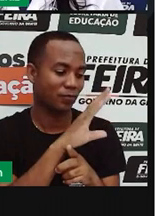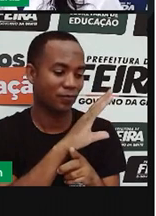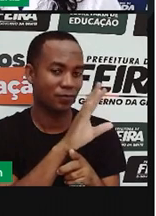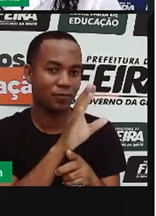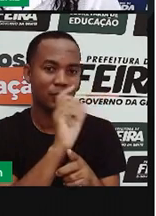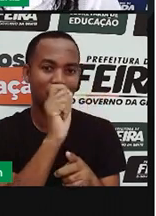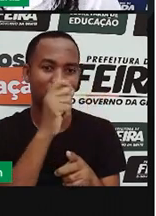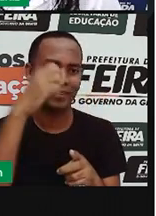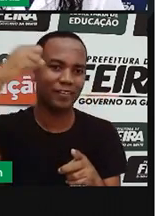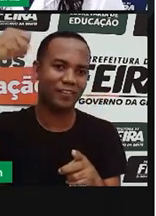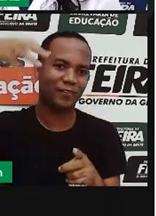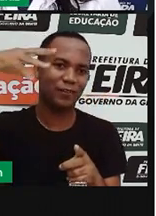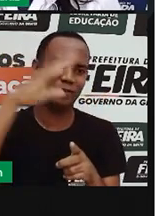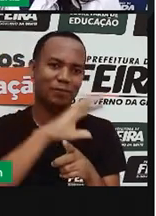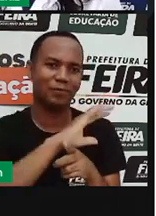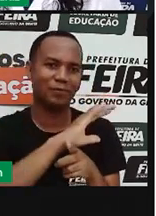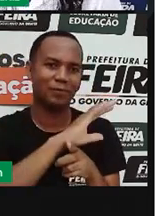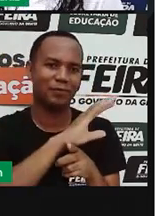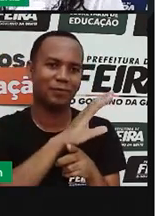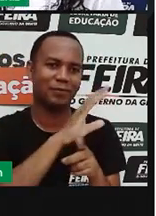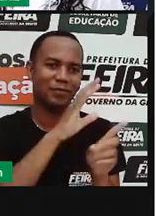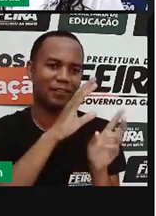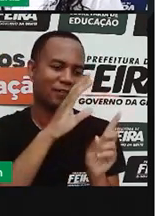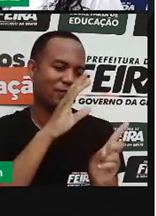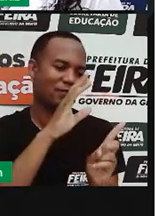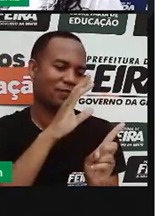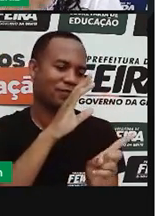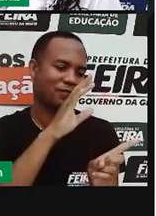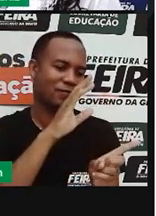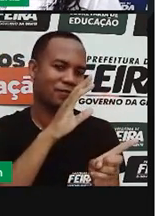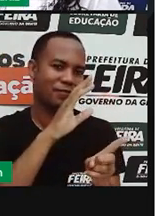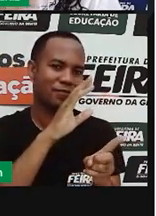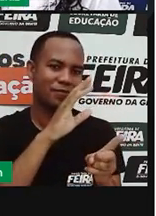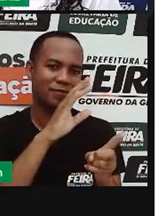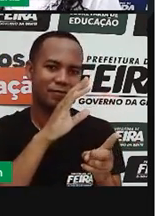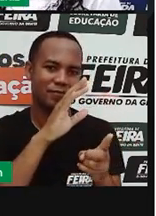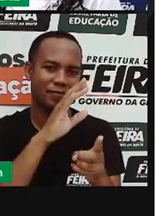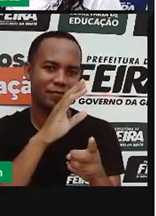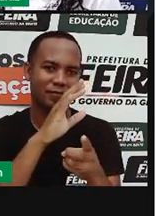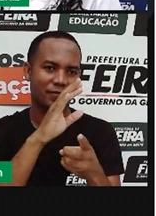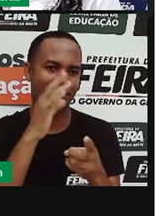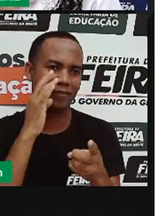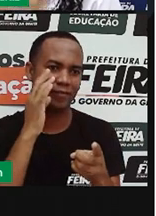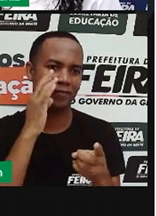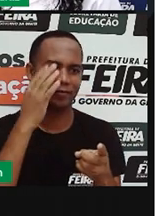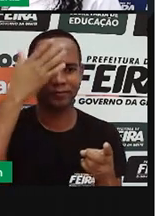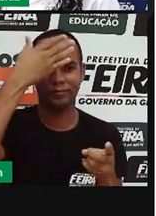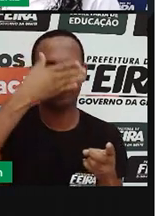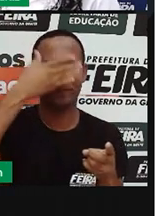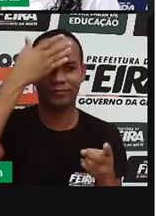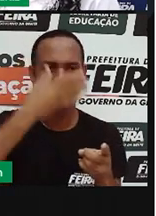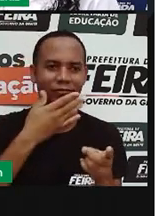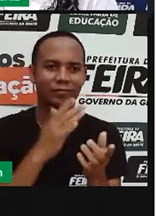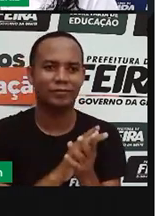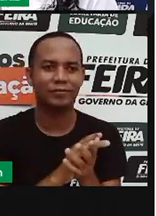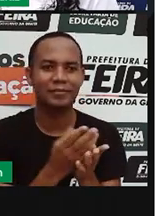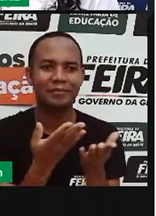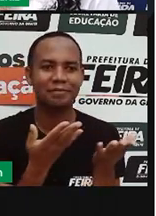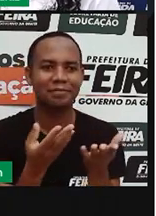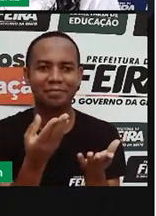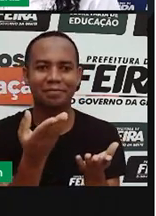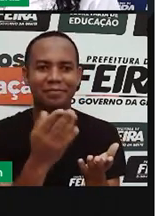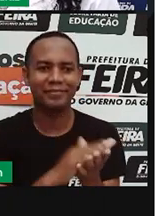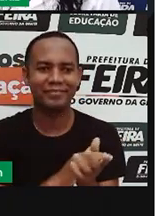E o Sol está batendo de frente para você. Aqui, no rosto, tá bom? A parte da